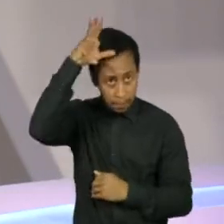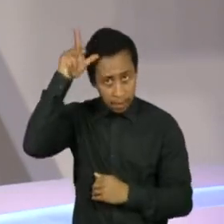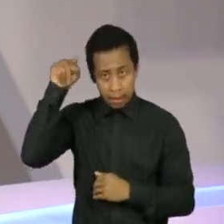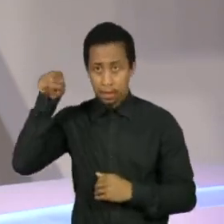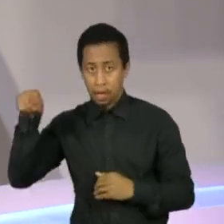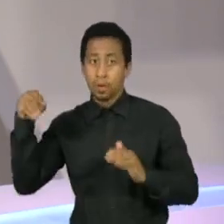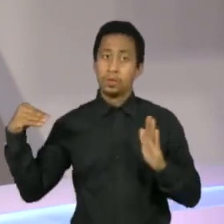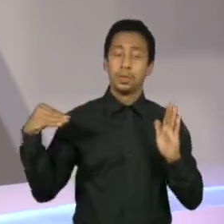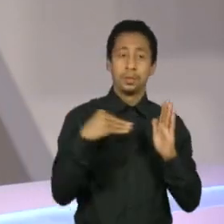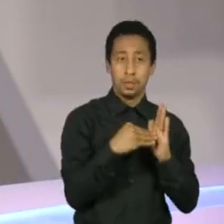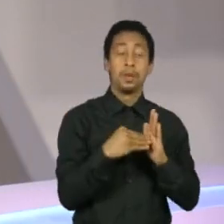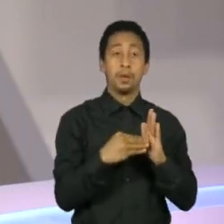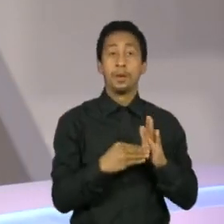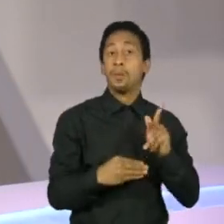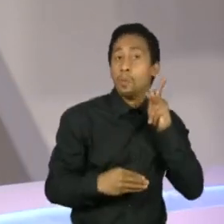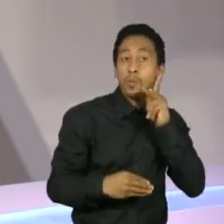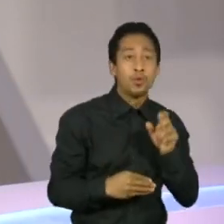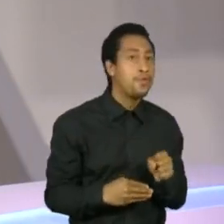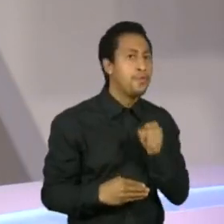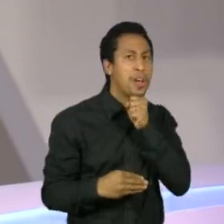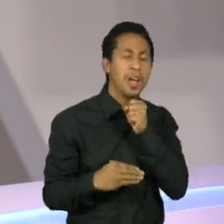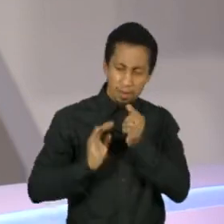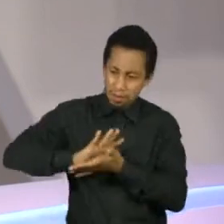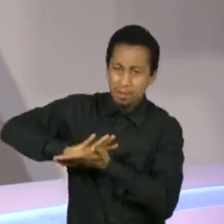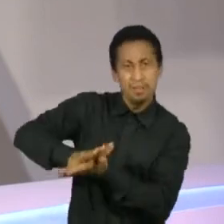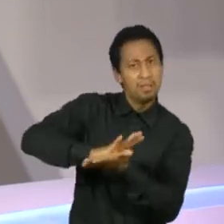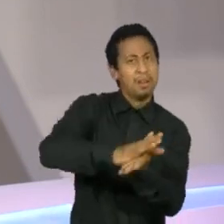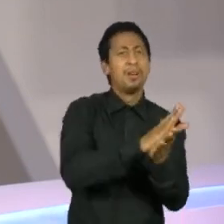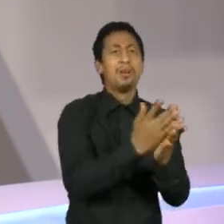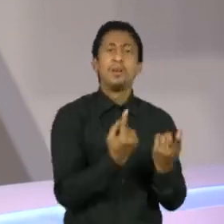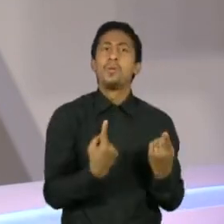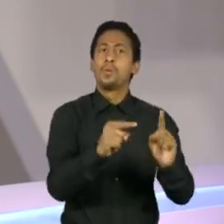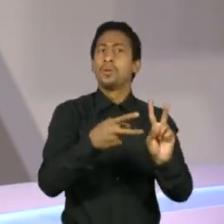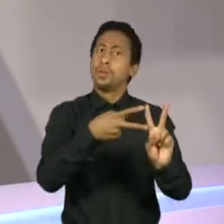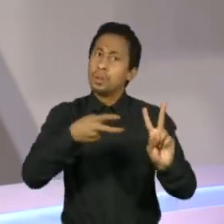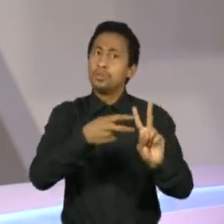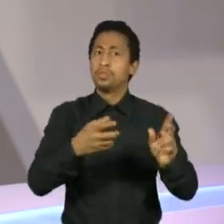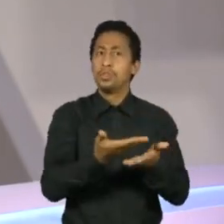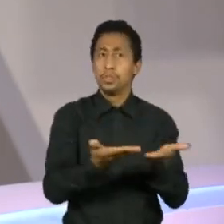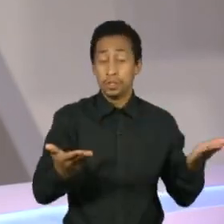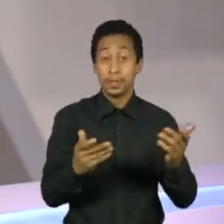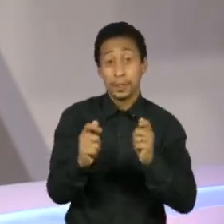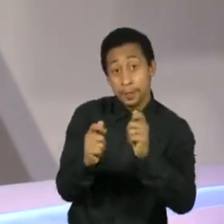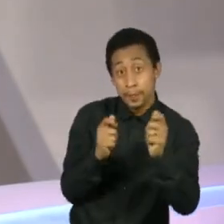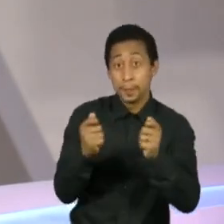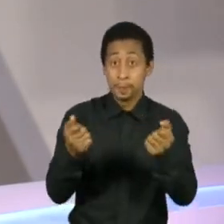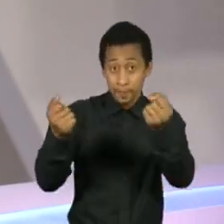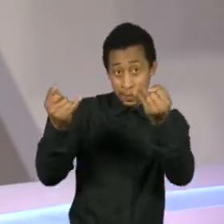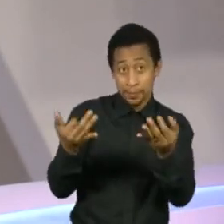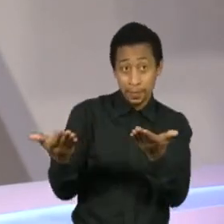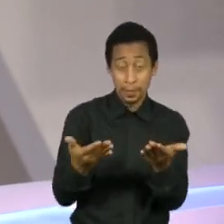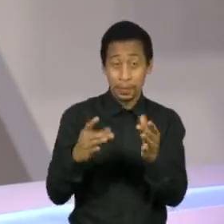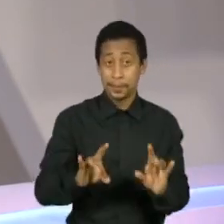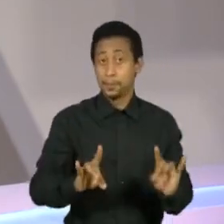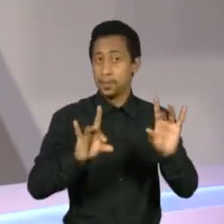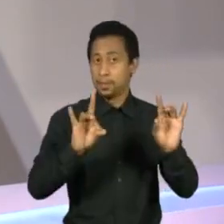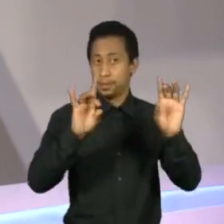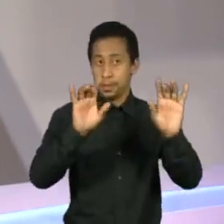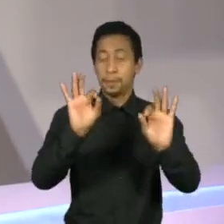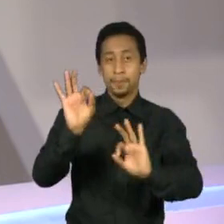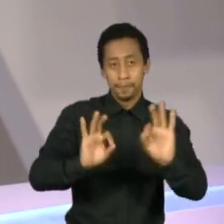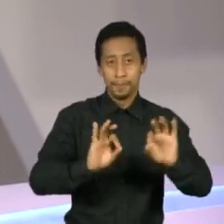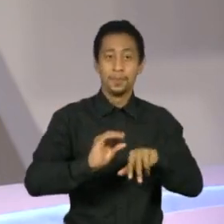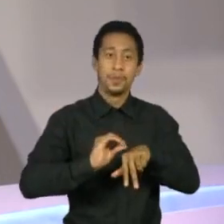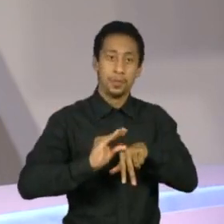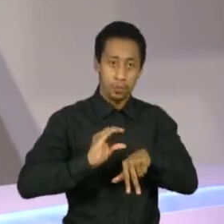ameaça à biodiversidade e aos povos indígenas. Esse é um dos assuntos da segunda reportagem especial, produzida pela